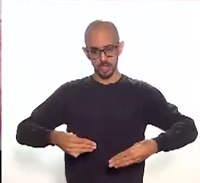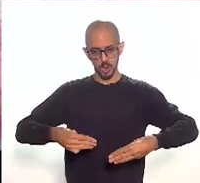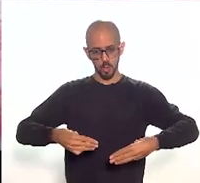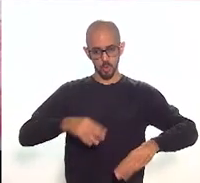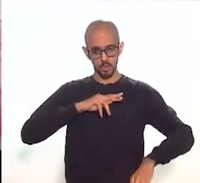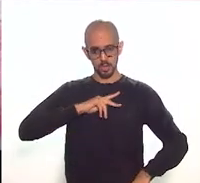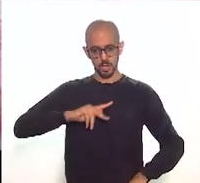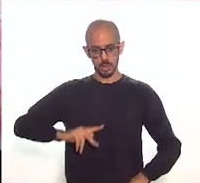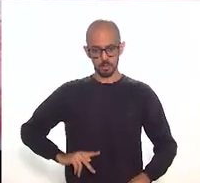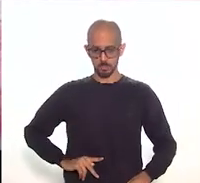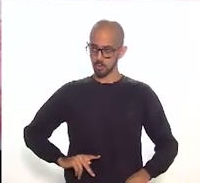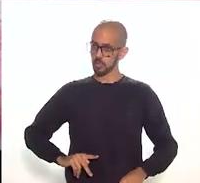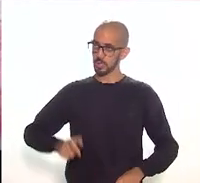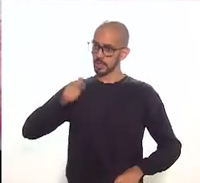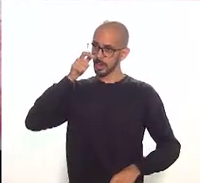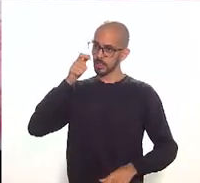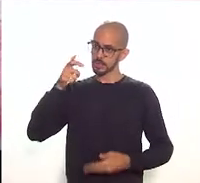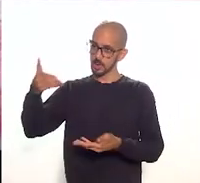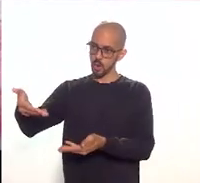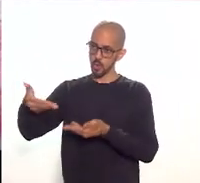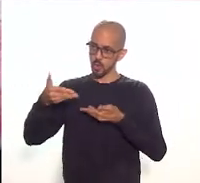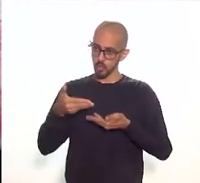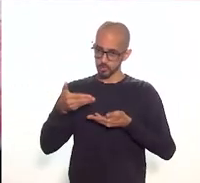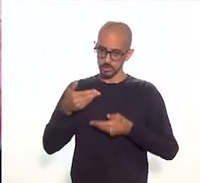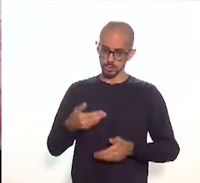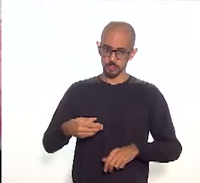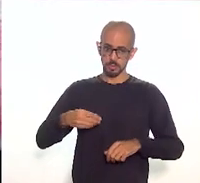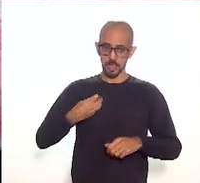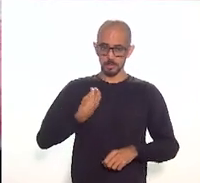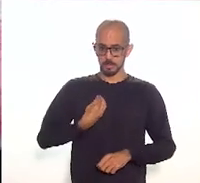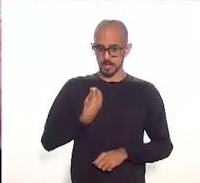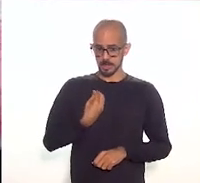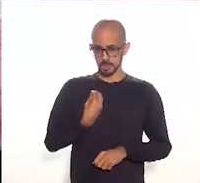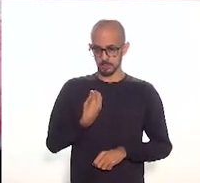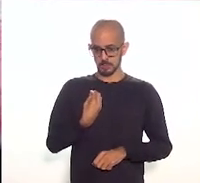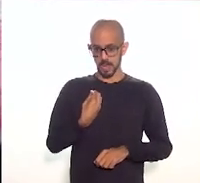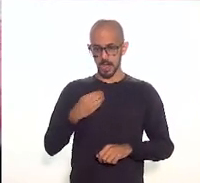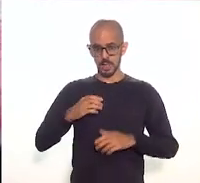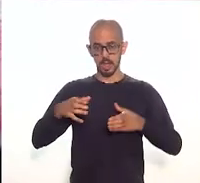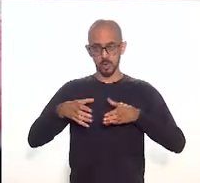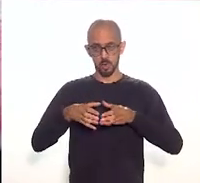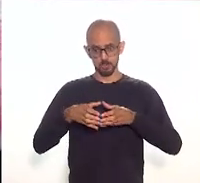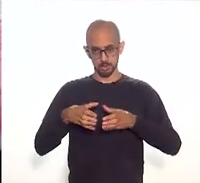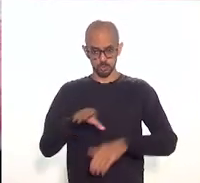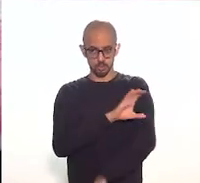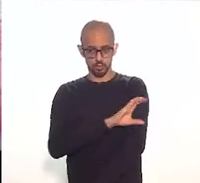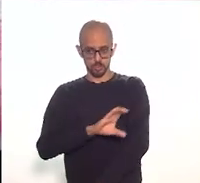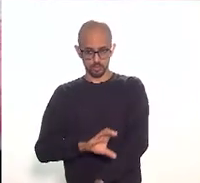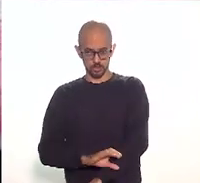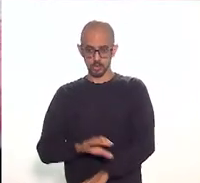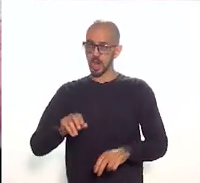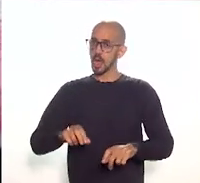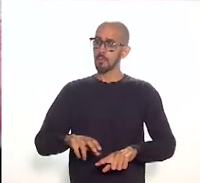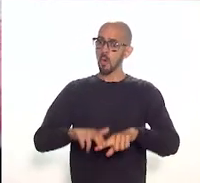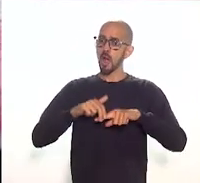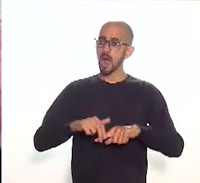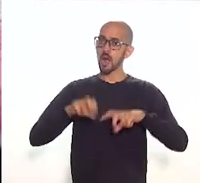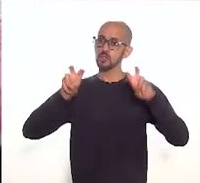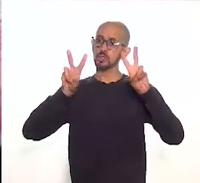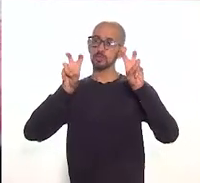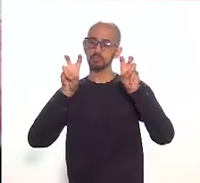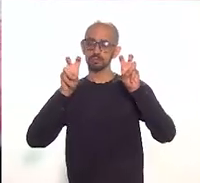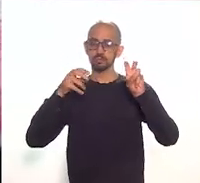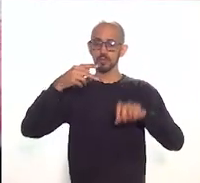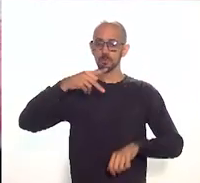convite que me foi encaminhado para participar da audiência pública da Comissão de Cultura, subordinada ao tema Projeto de Lei